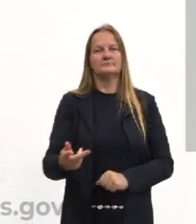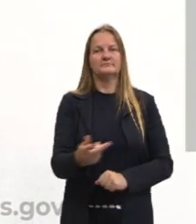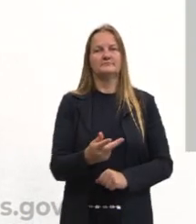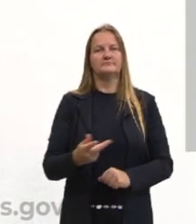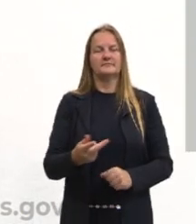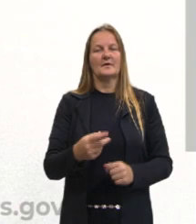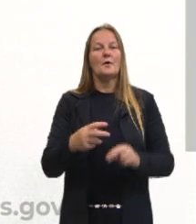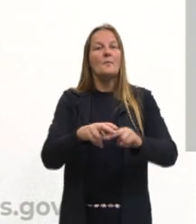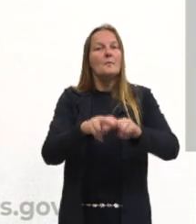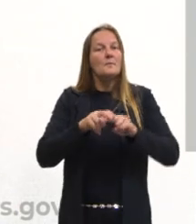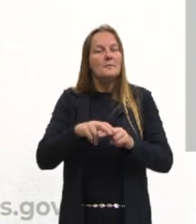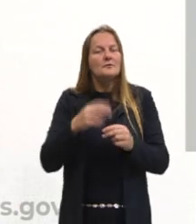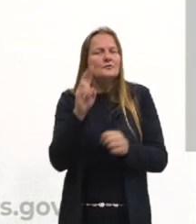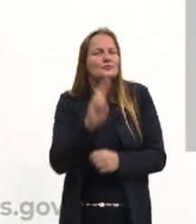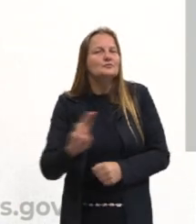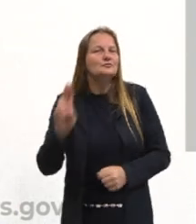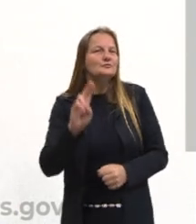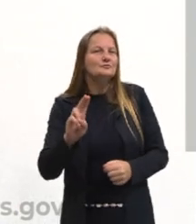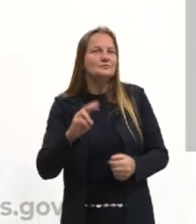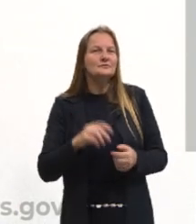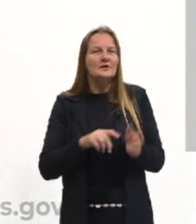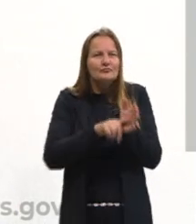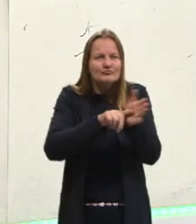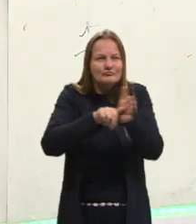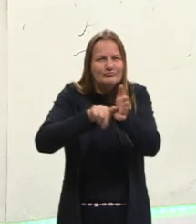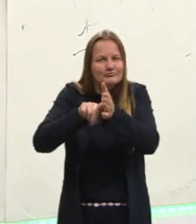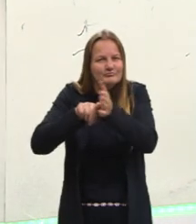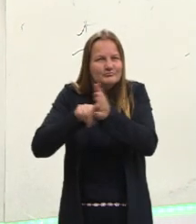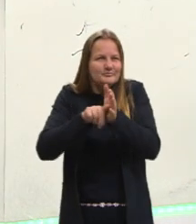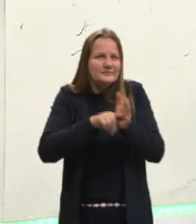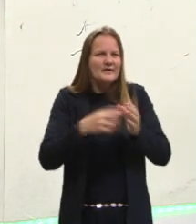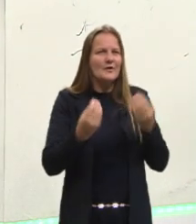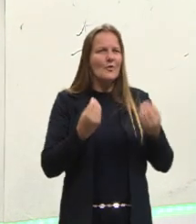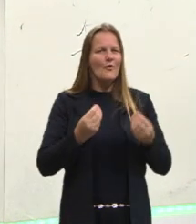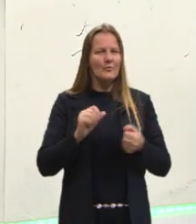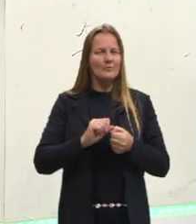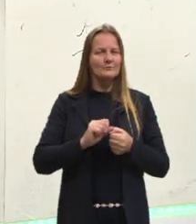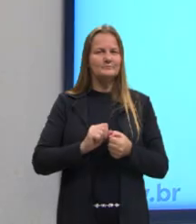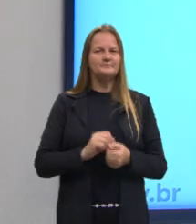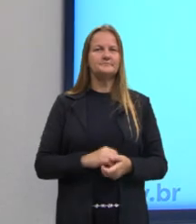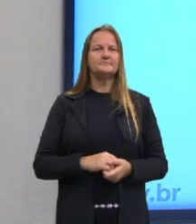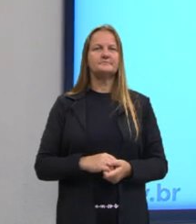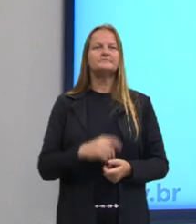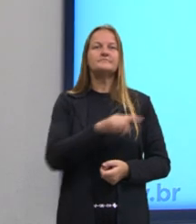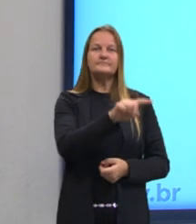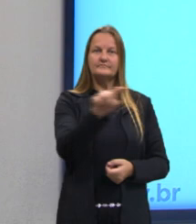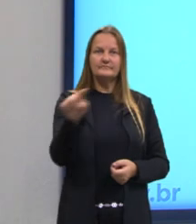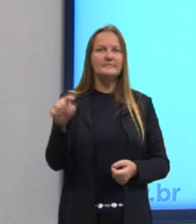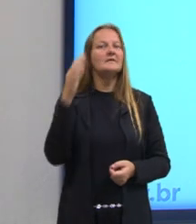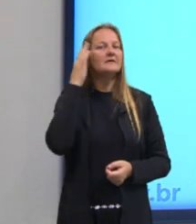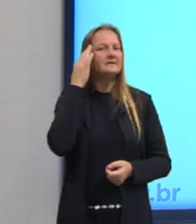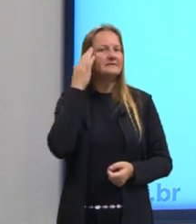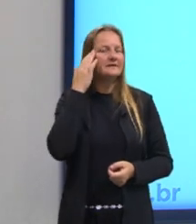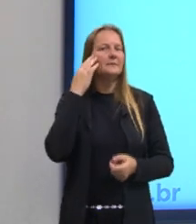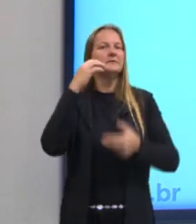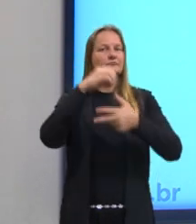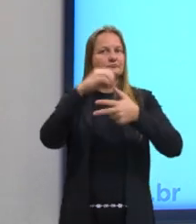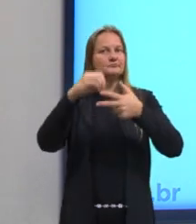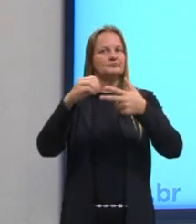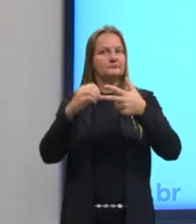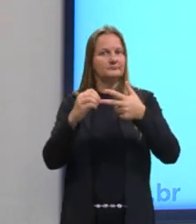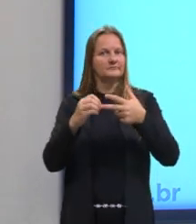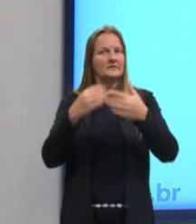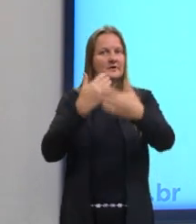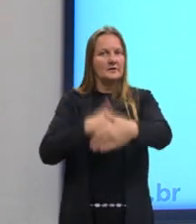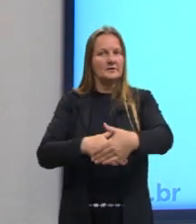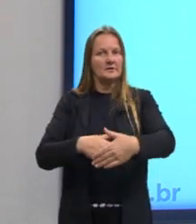para isso, nós vamos utilizar, então, a análise dessa questão. Vocês sabem, nessa questão da última aplicação